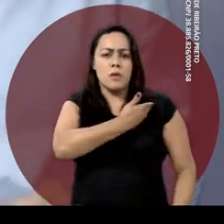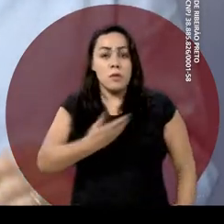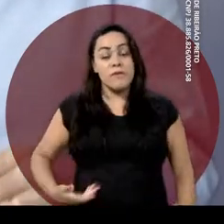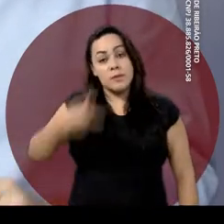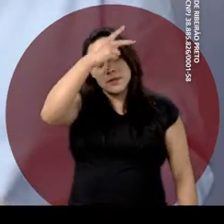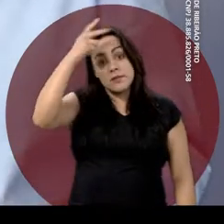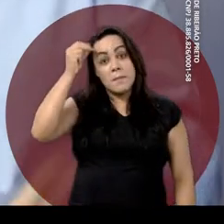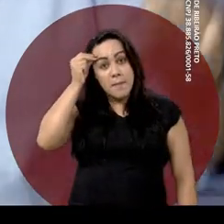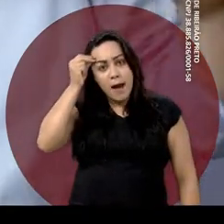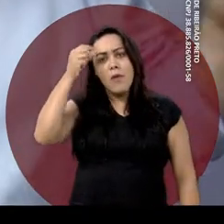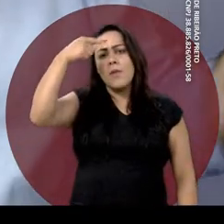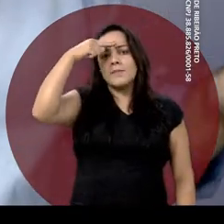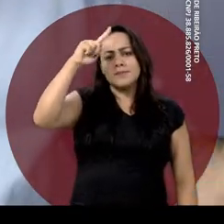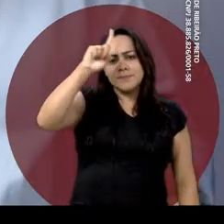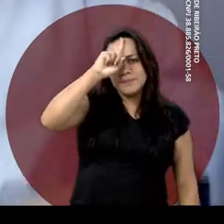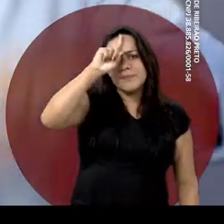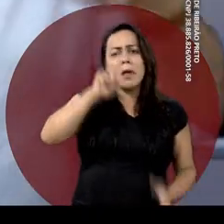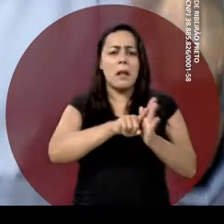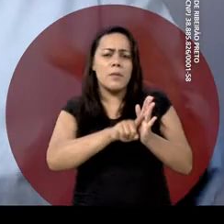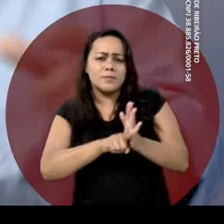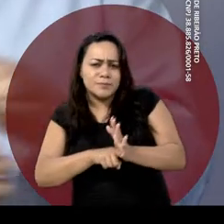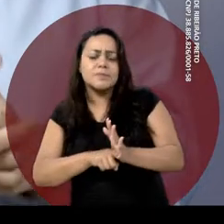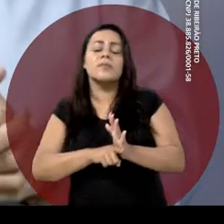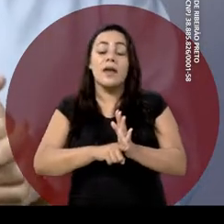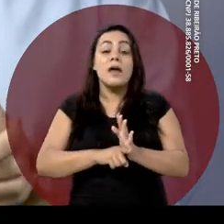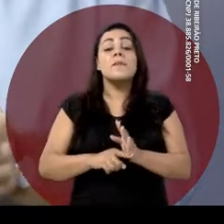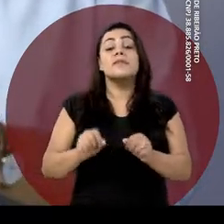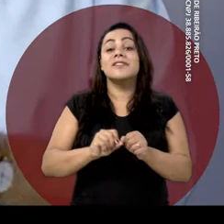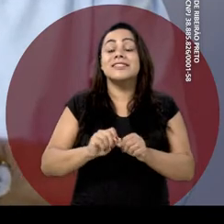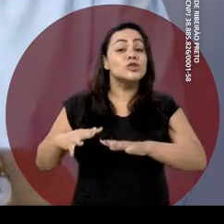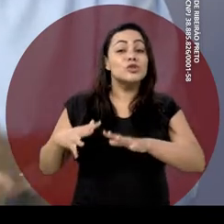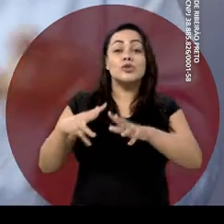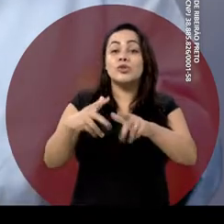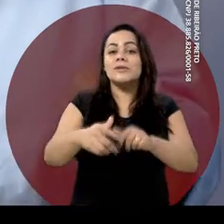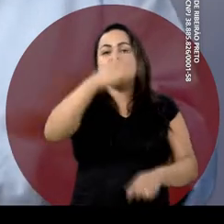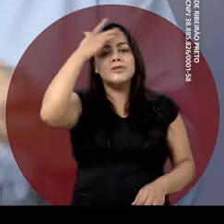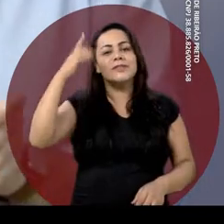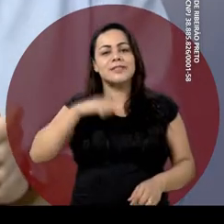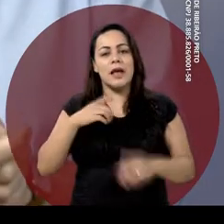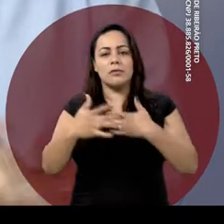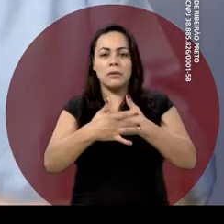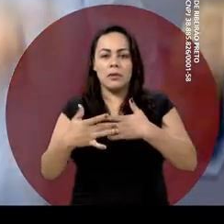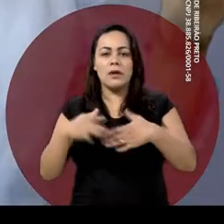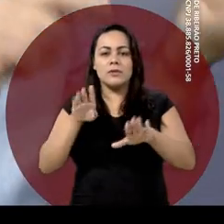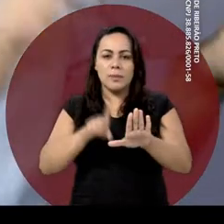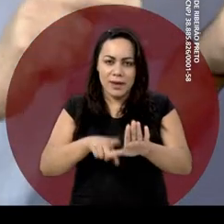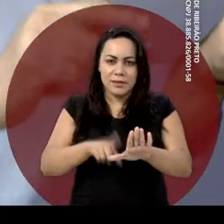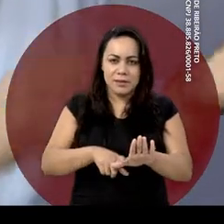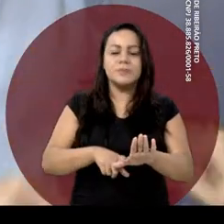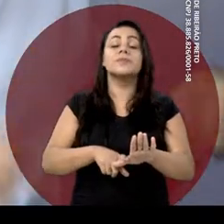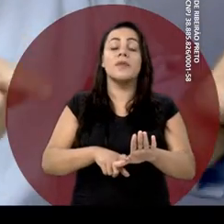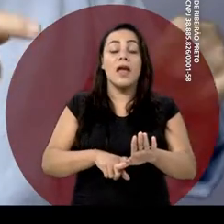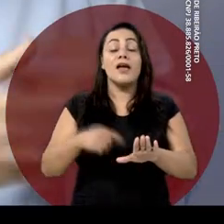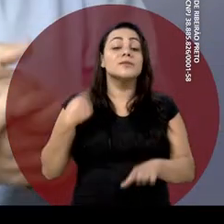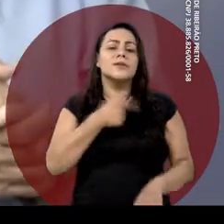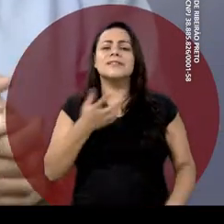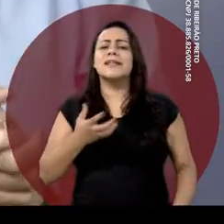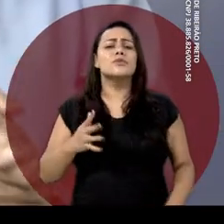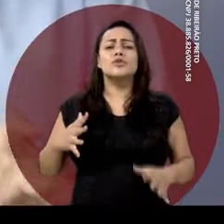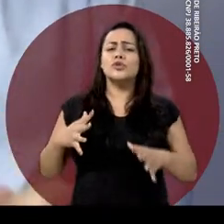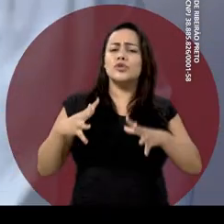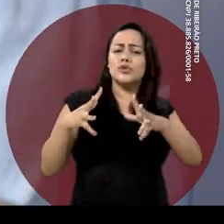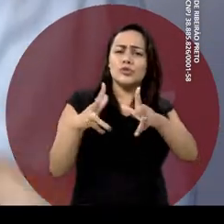governo municipal, laboratórios e maternidades para universalizar o teste do pezinho em nossa cidade. Aseguramos esse direito à